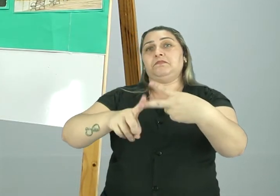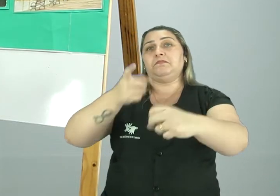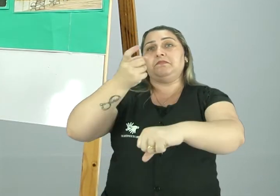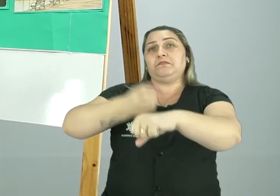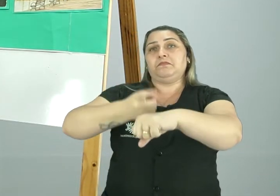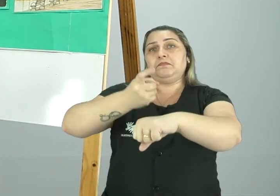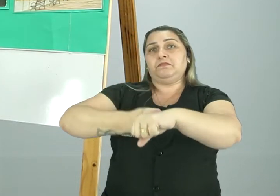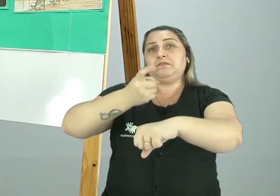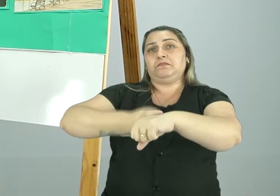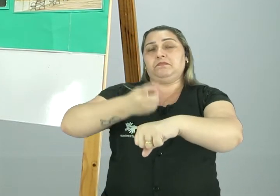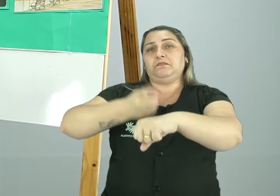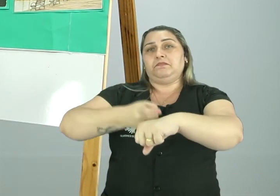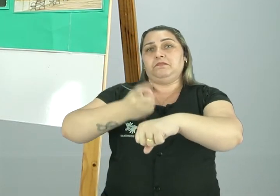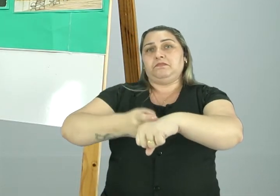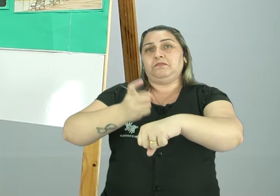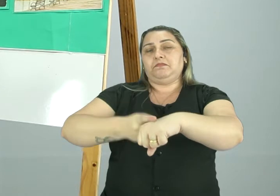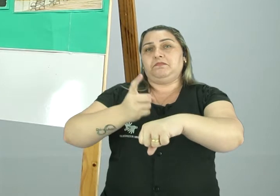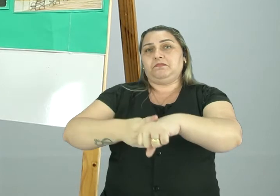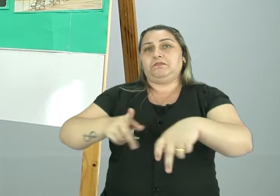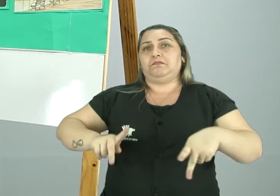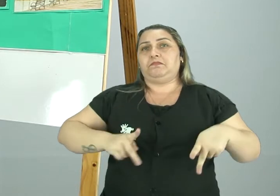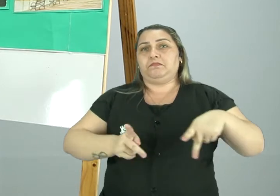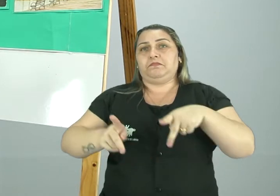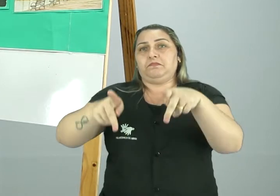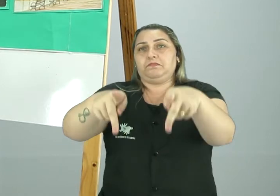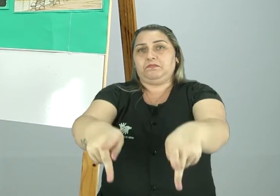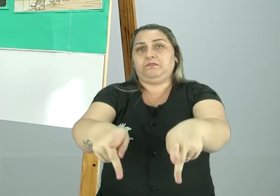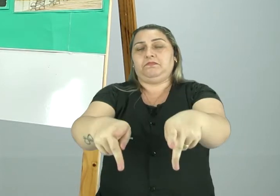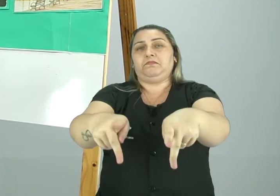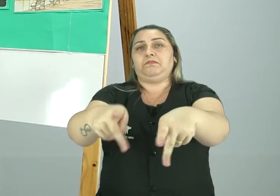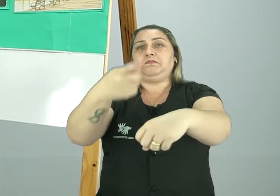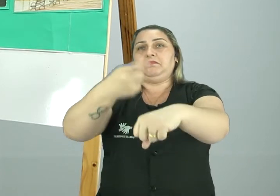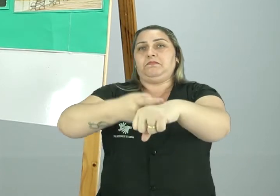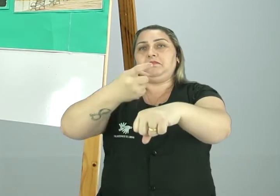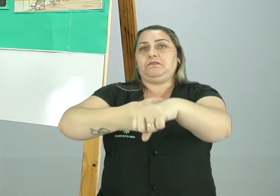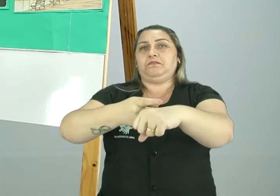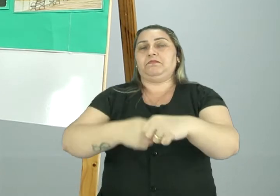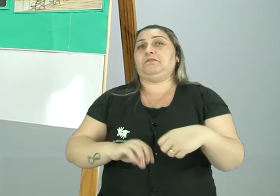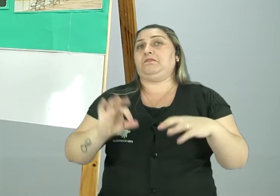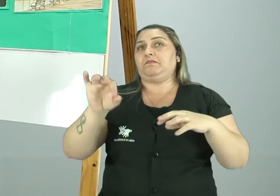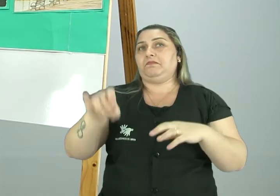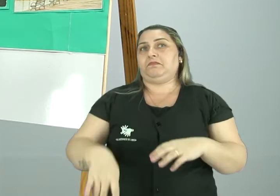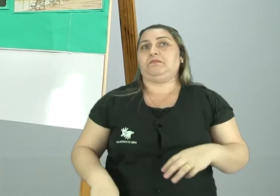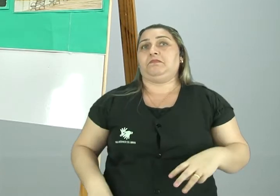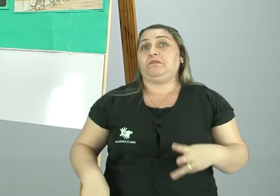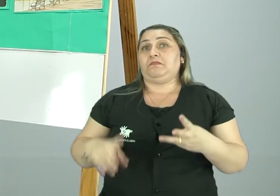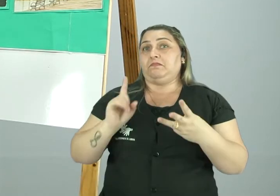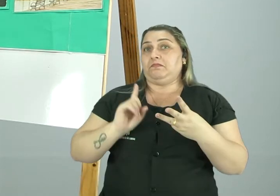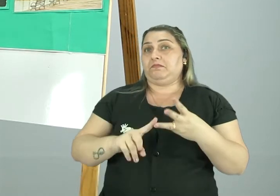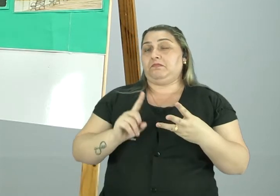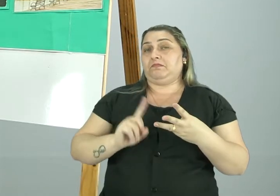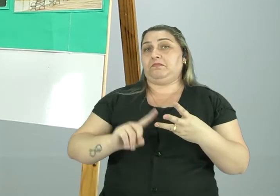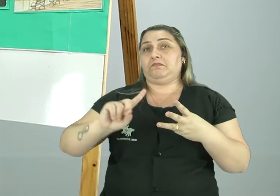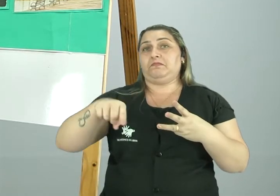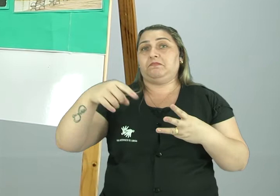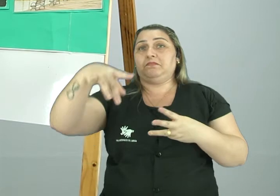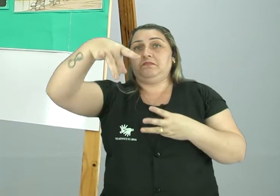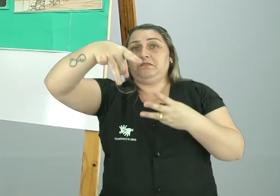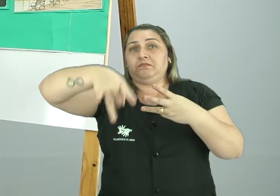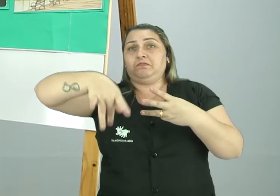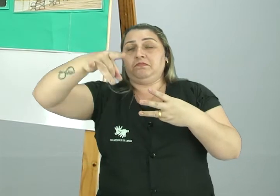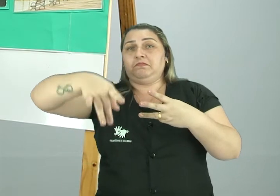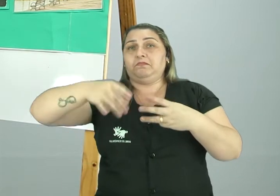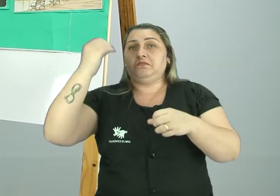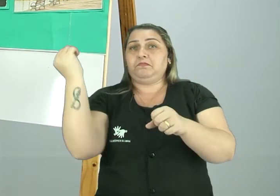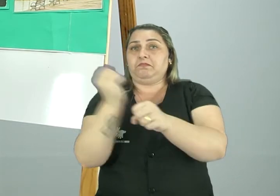alvenaria. Toda feita de alvenaria, de concreto. Certo? E depois, por último,